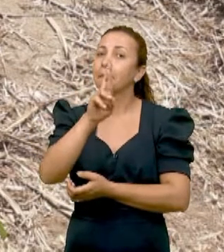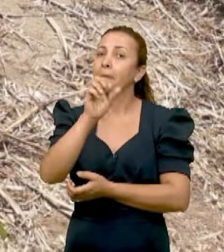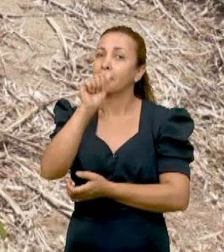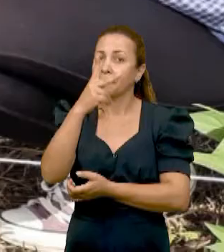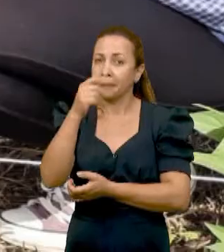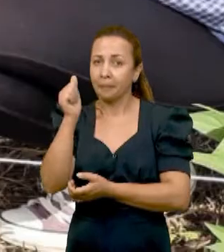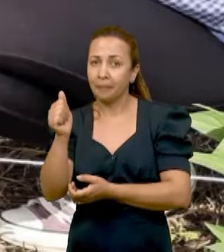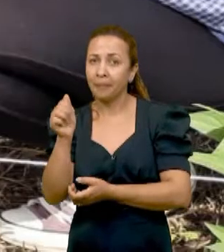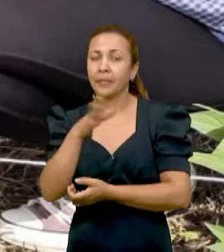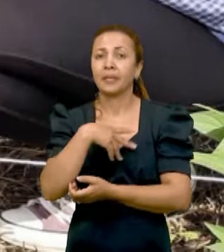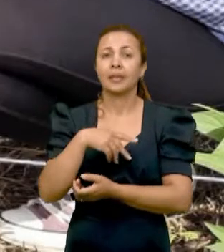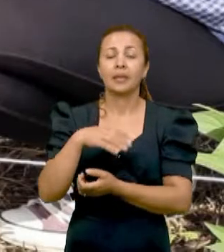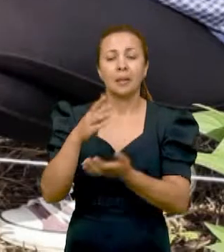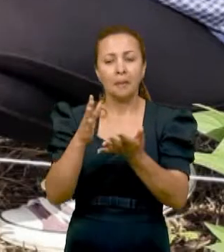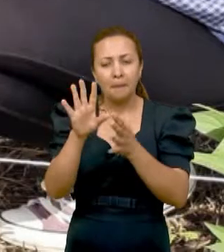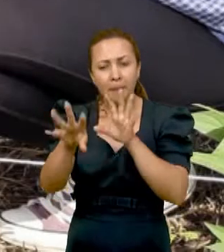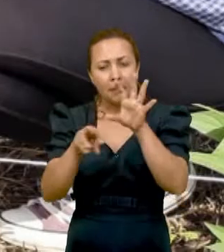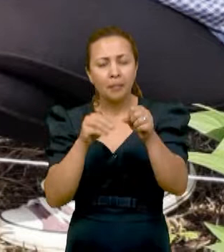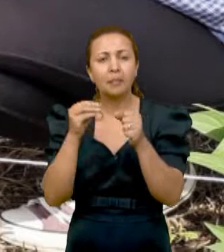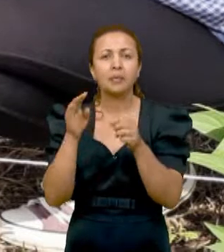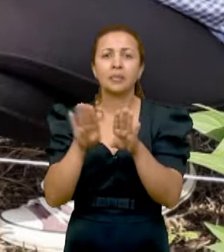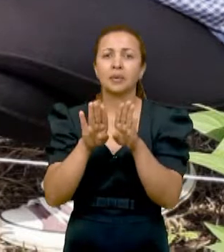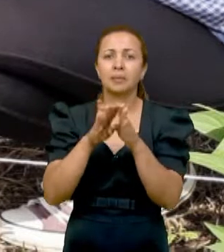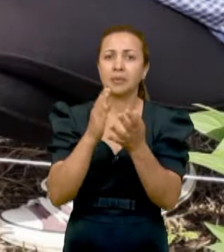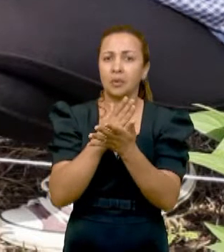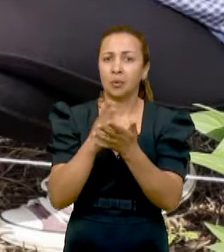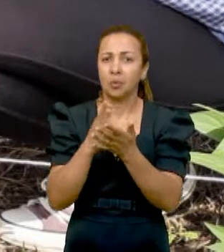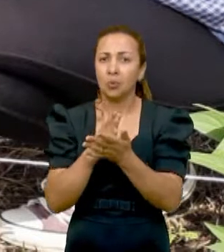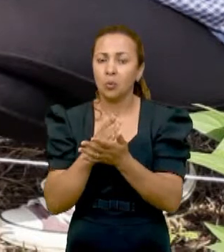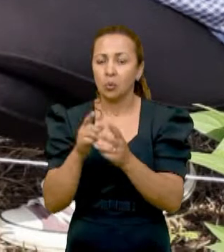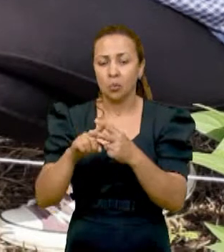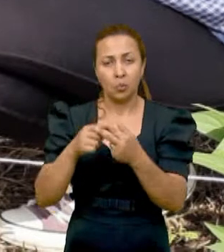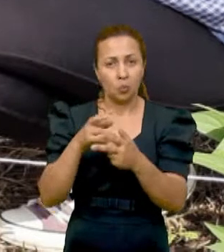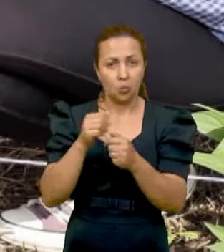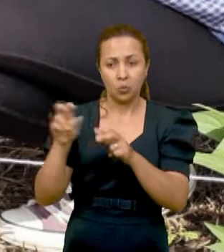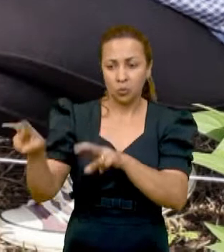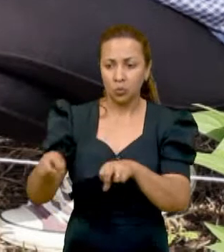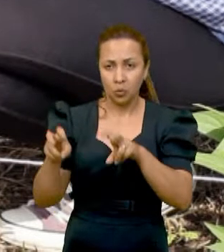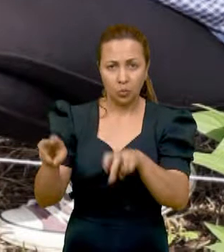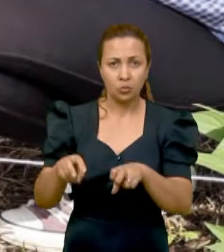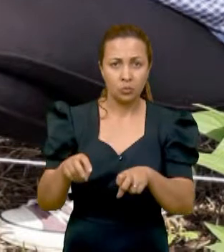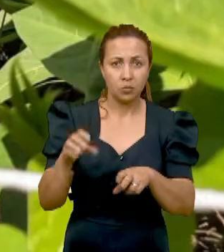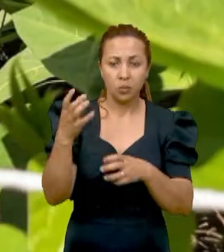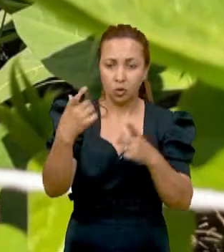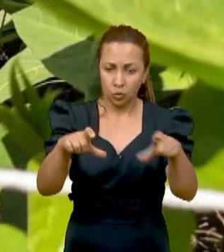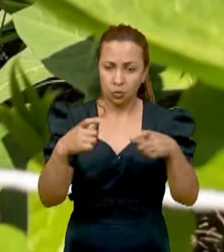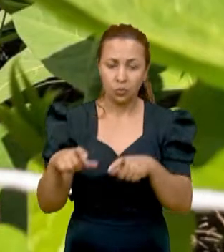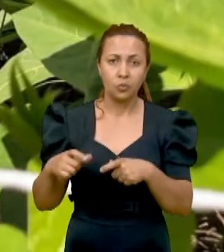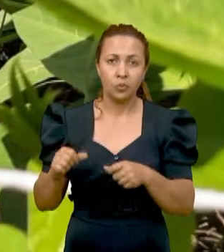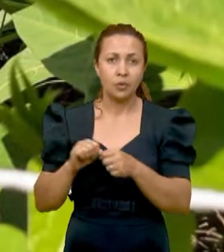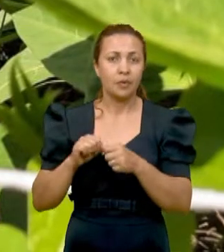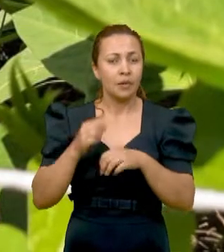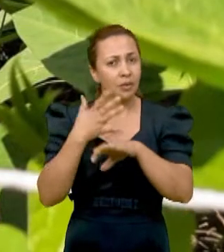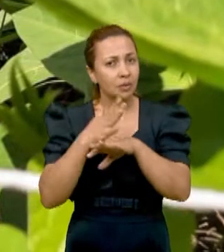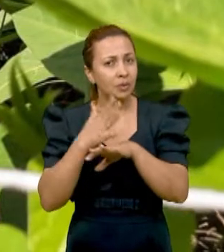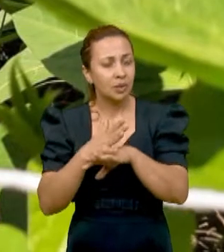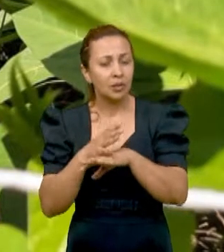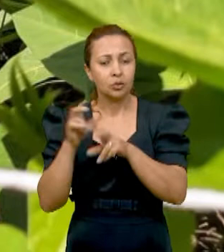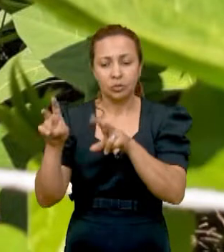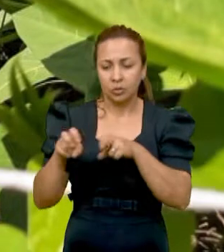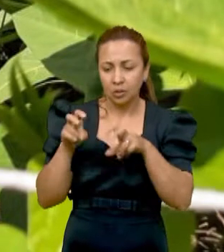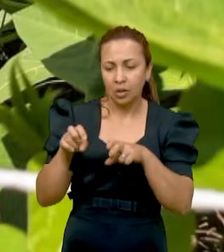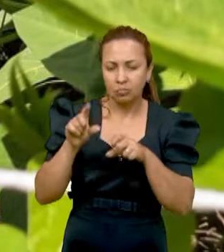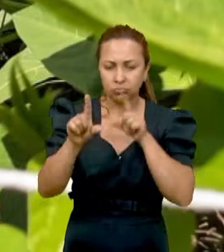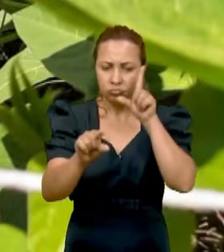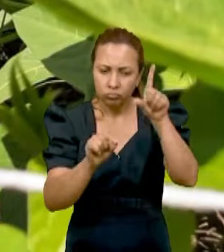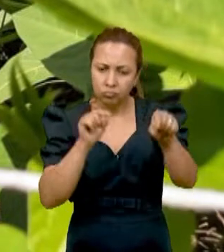Semiárido. Pegamos também alguns materiais em nível de produtores locais. E fizemos, inicialmente, teste de campo,